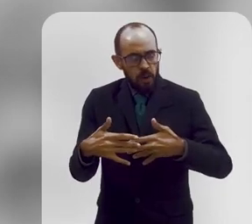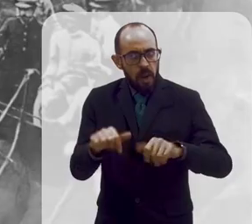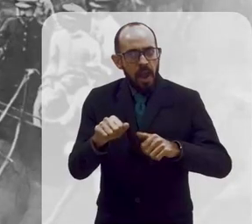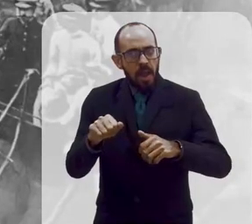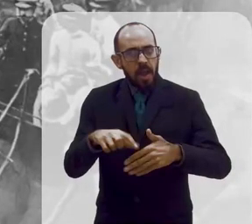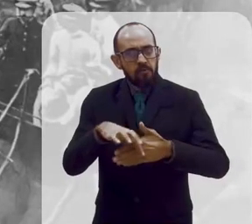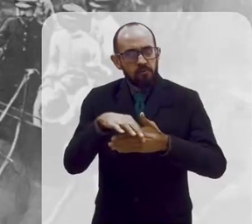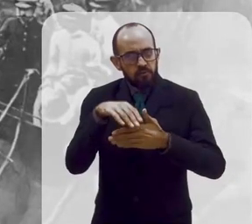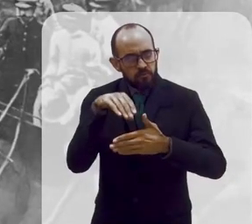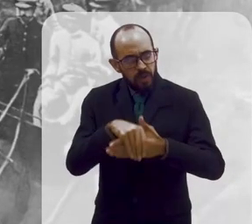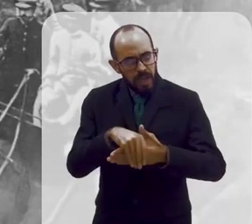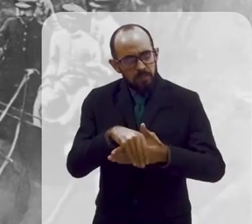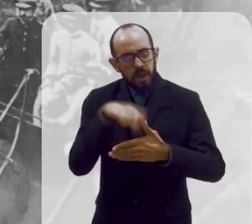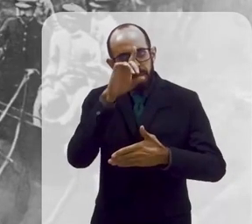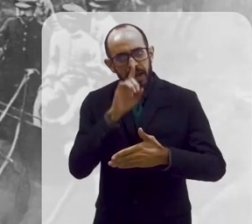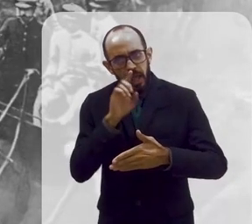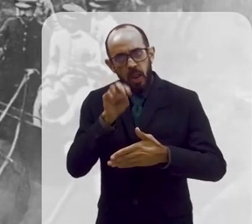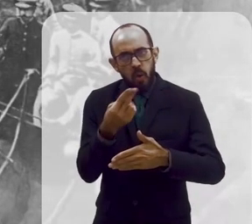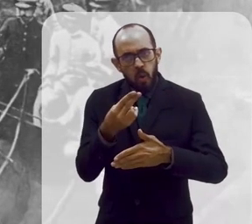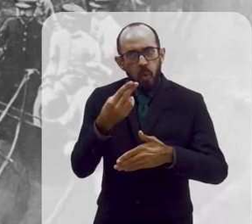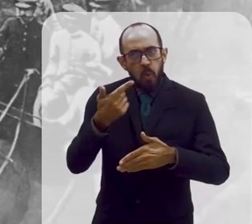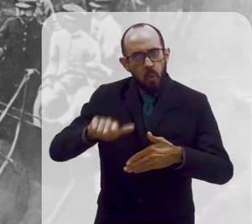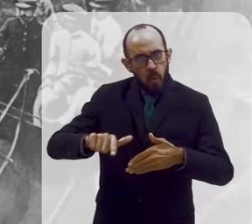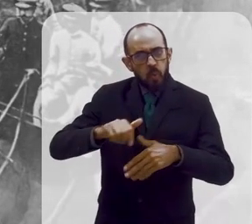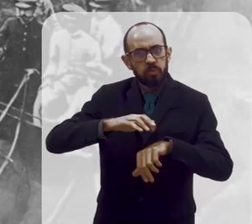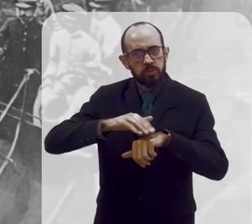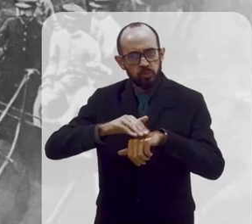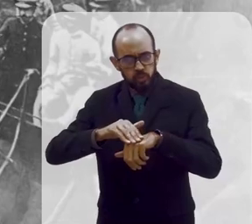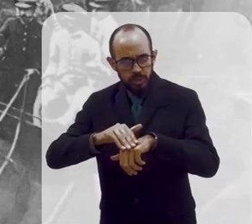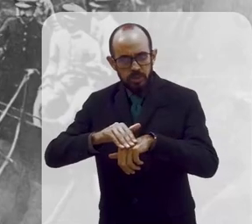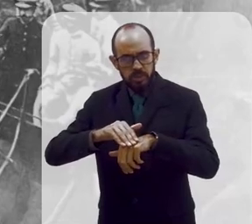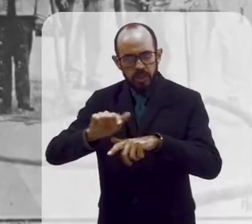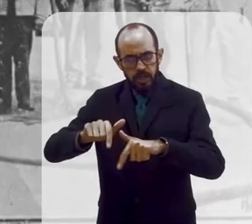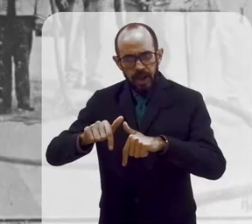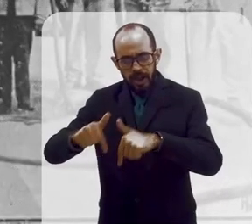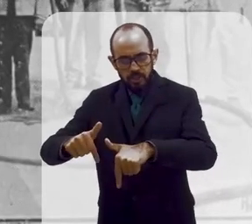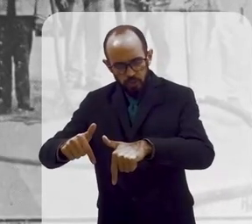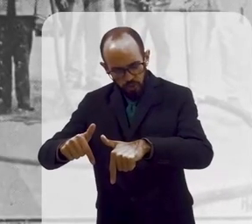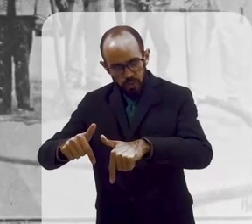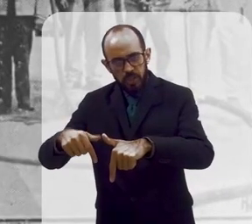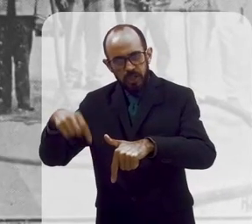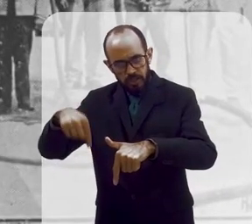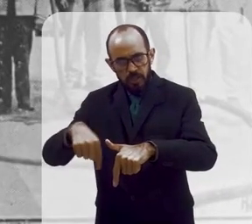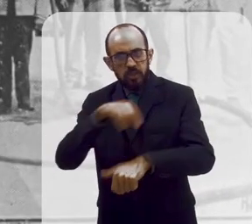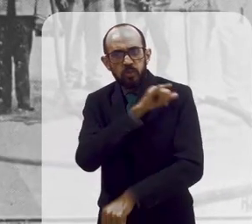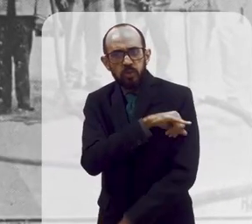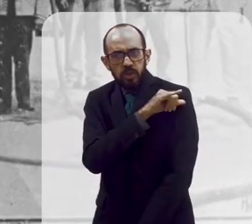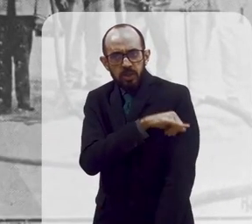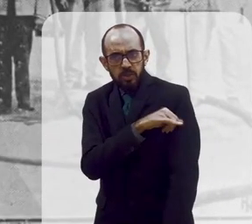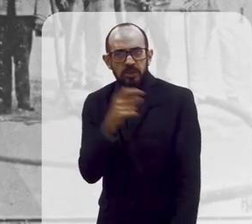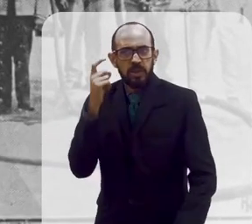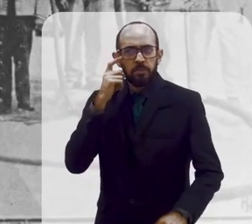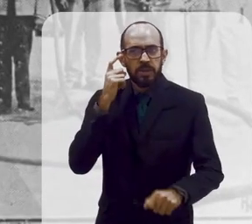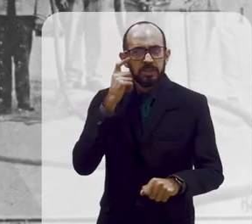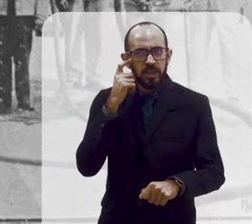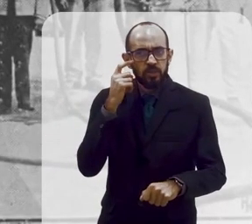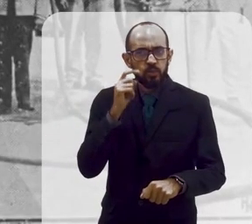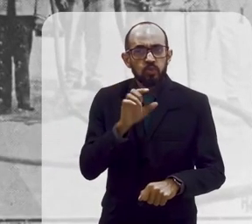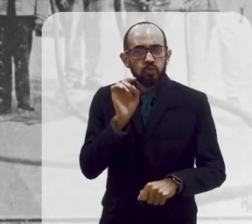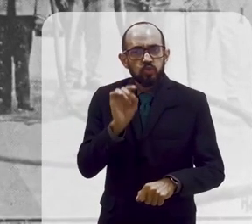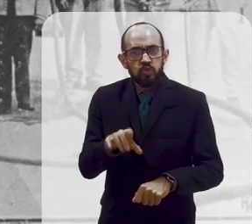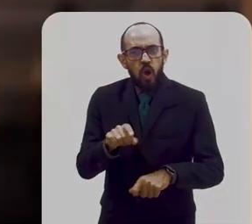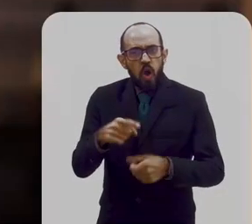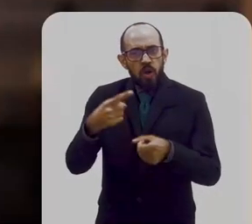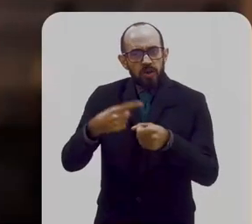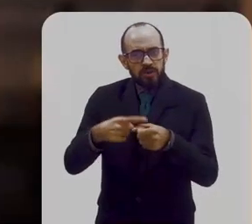amarela ou contra qualquer outro tipo de doença, epidemia que assolava o Rio de Janeiro, a gente está pensando ainda